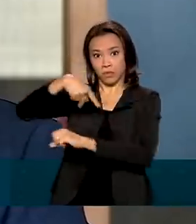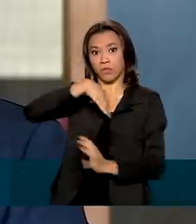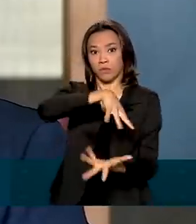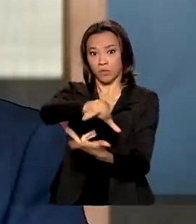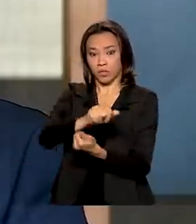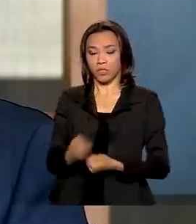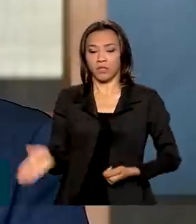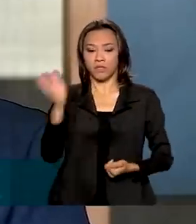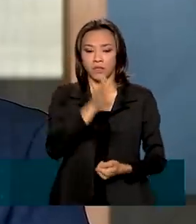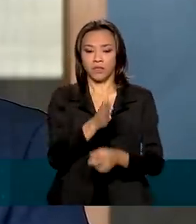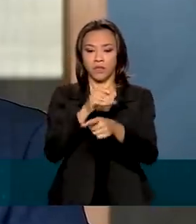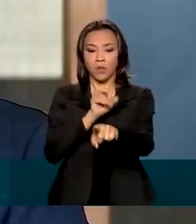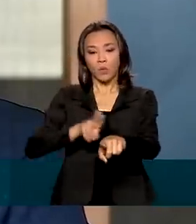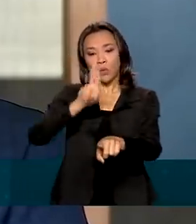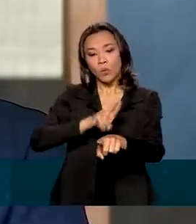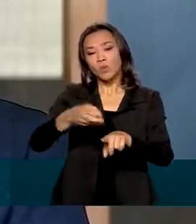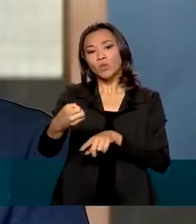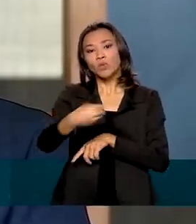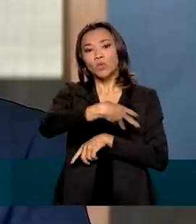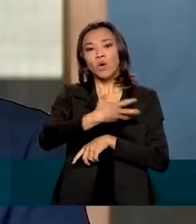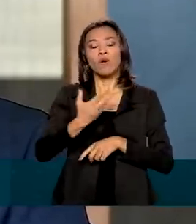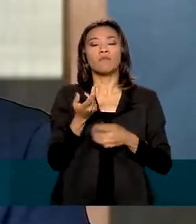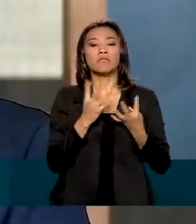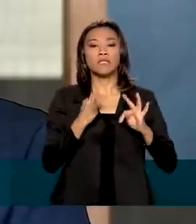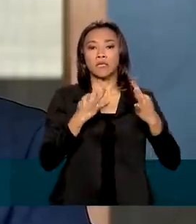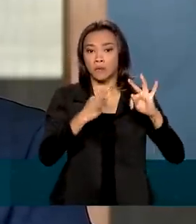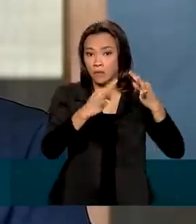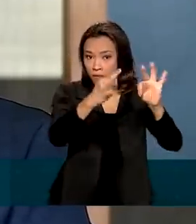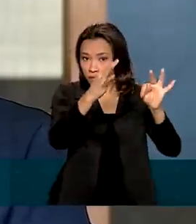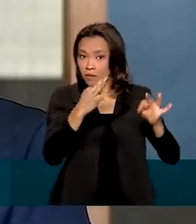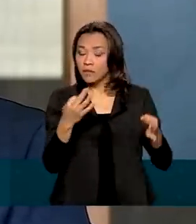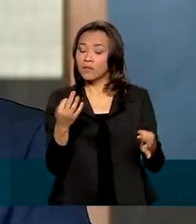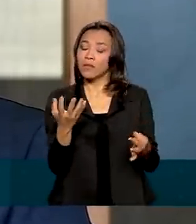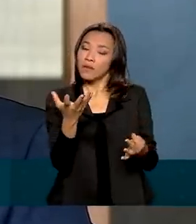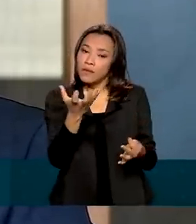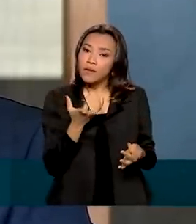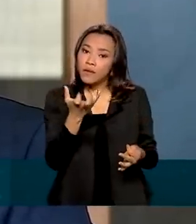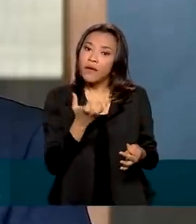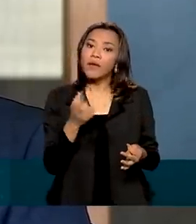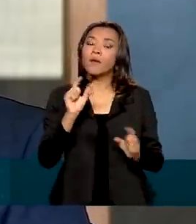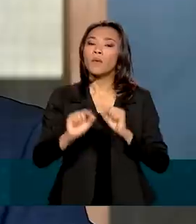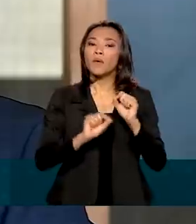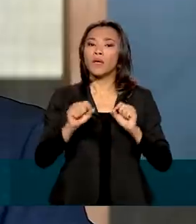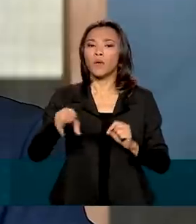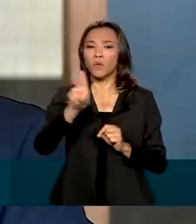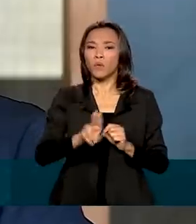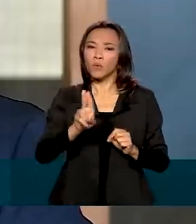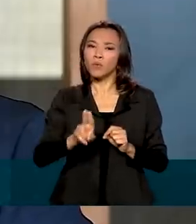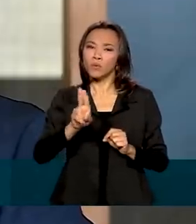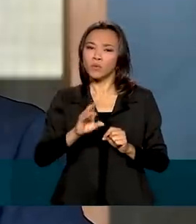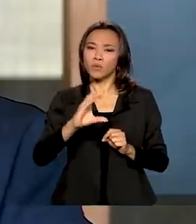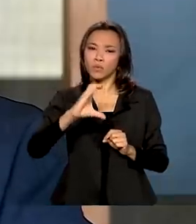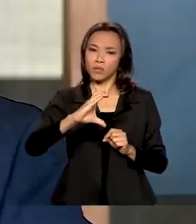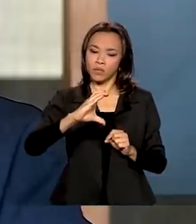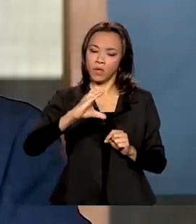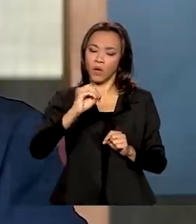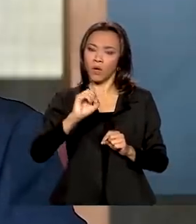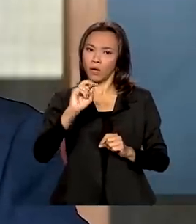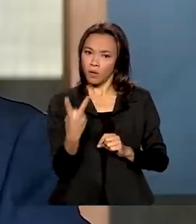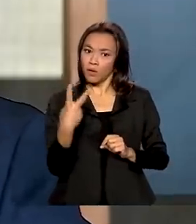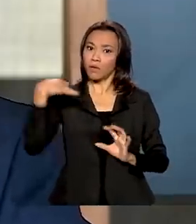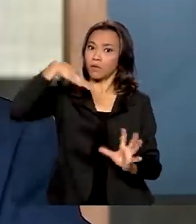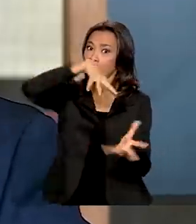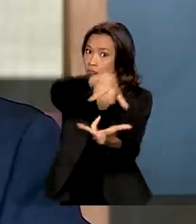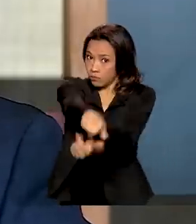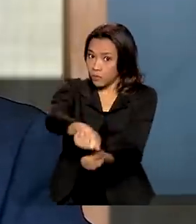tecnologias requer recursos e um mercado de carbono global vai ajudar a catalisar, impulsionar